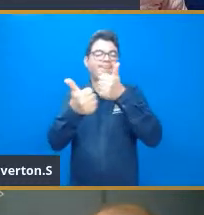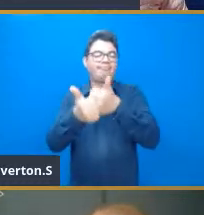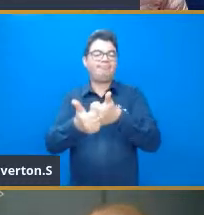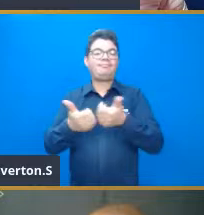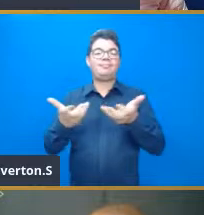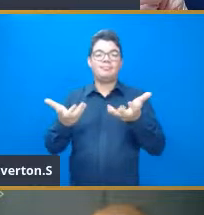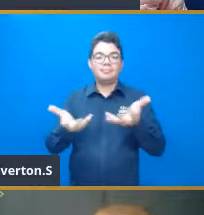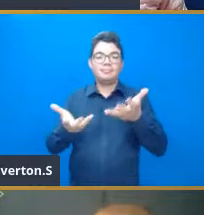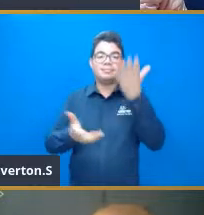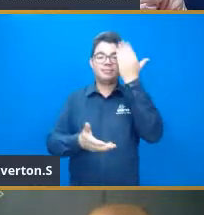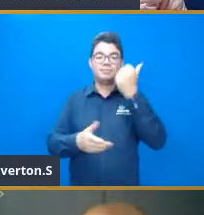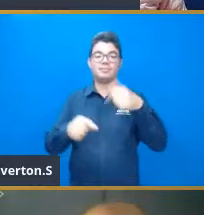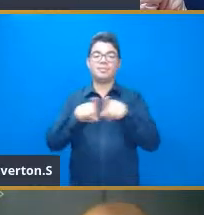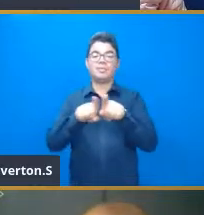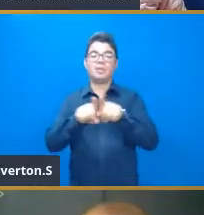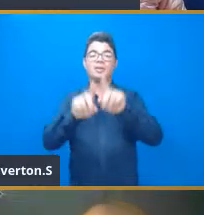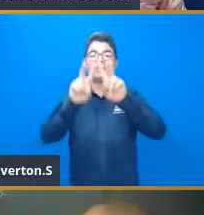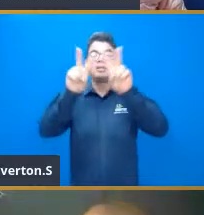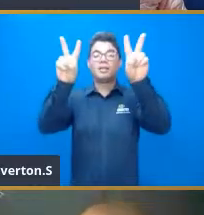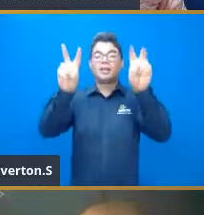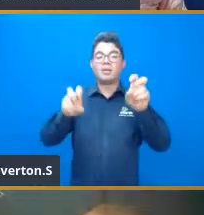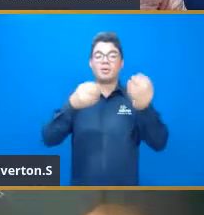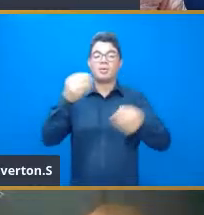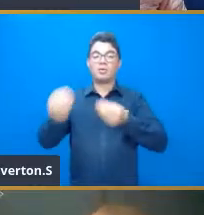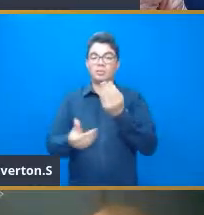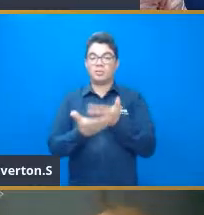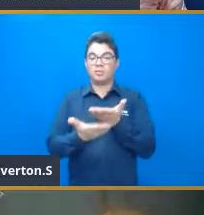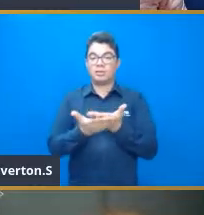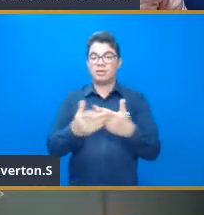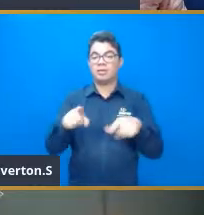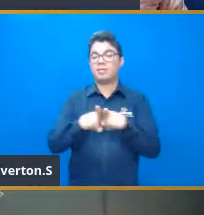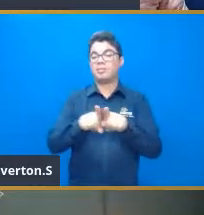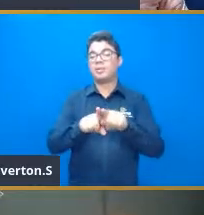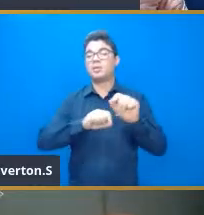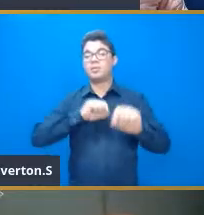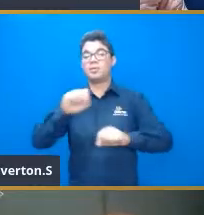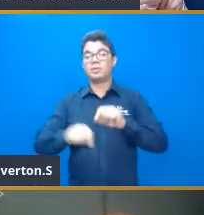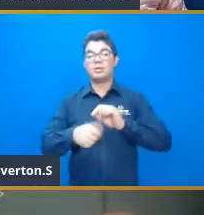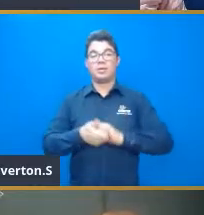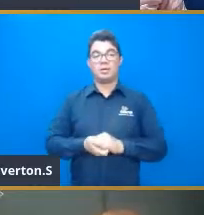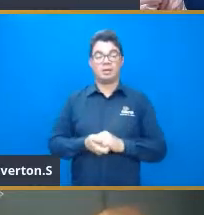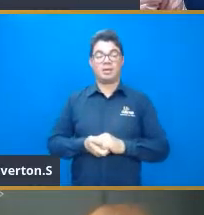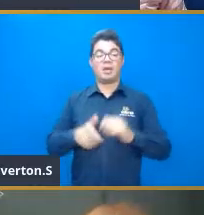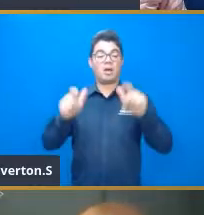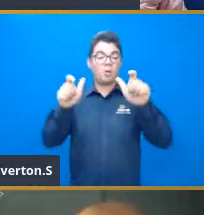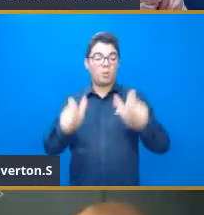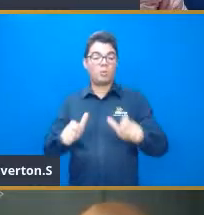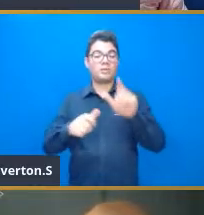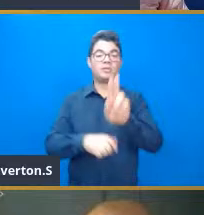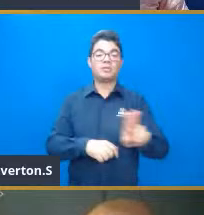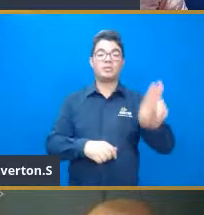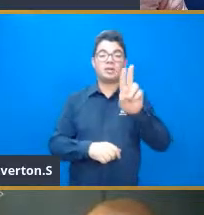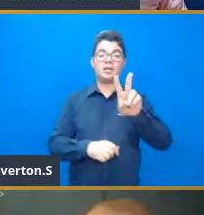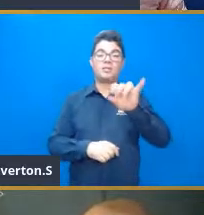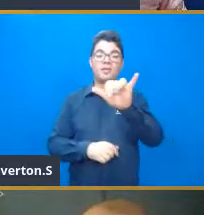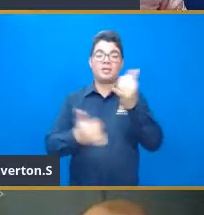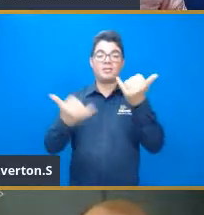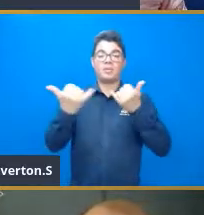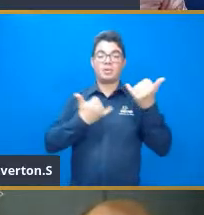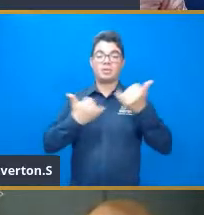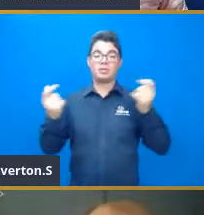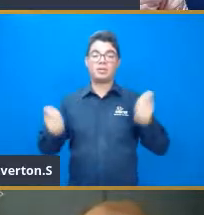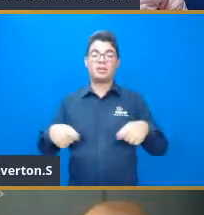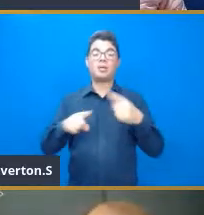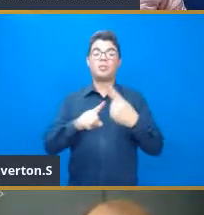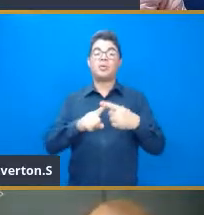saber os assuntos que nós vamos estudar e, principalmente, onde nós vamos utilizar essas informações. Porque, afinal de